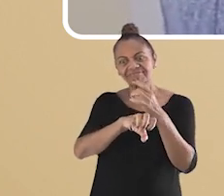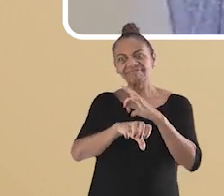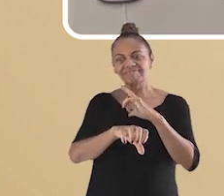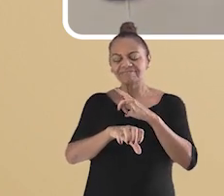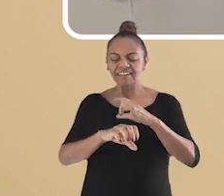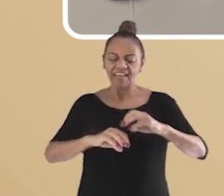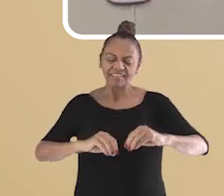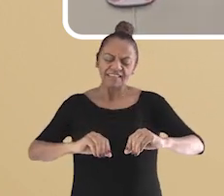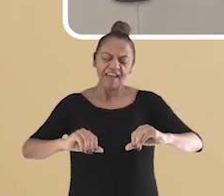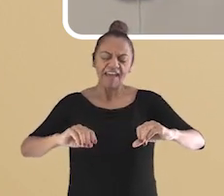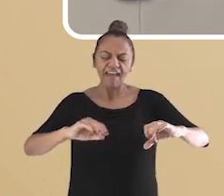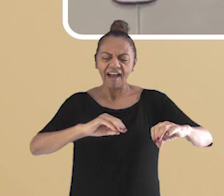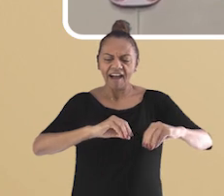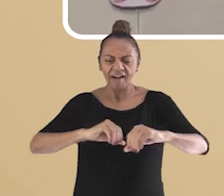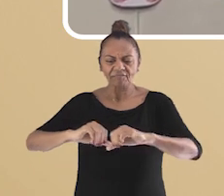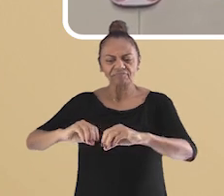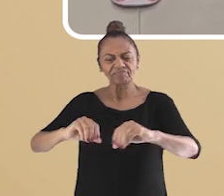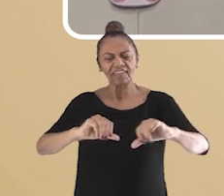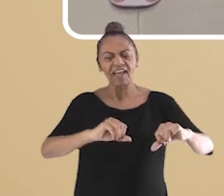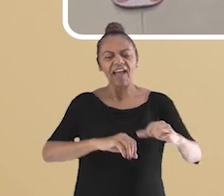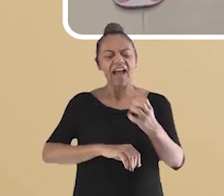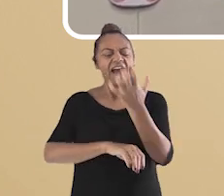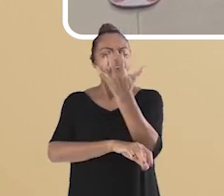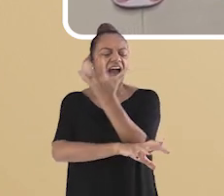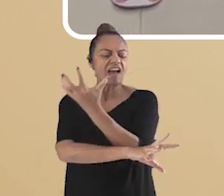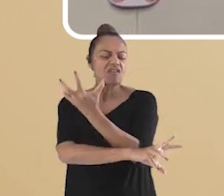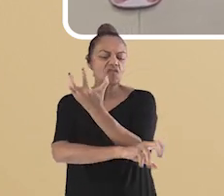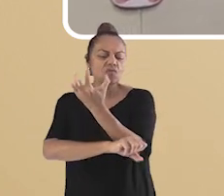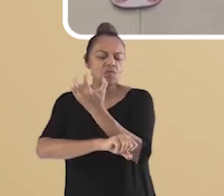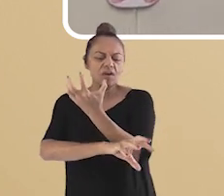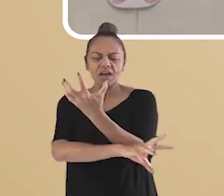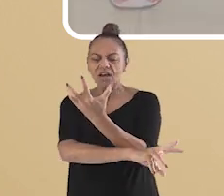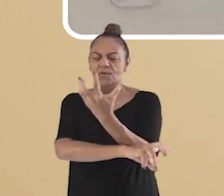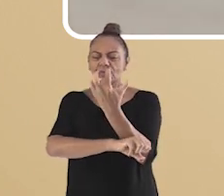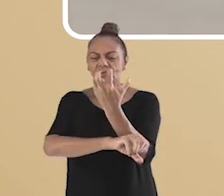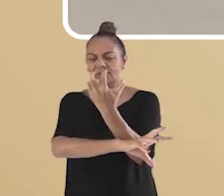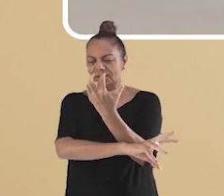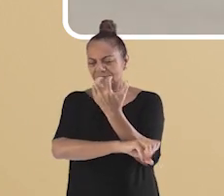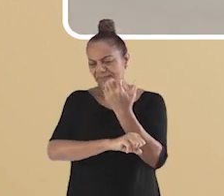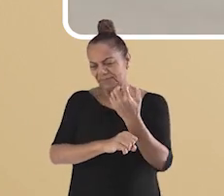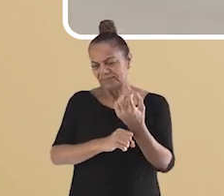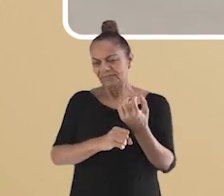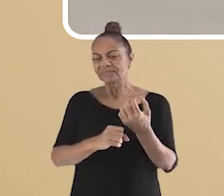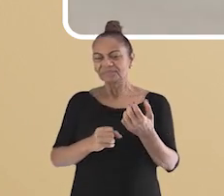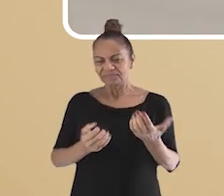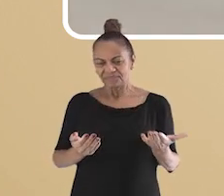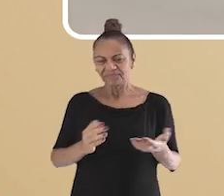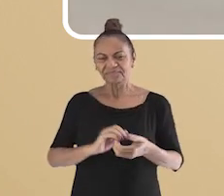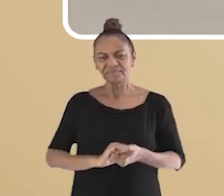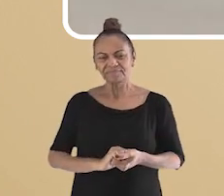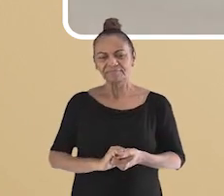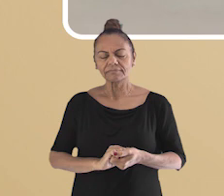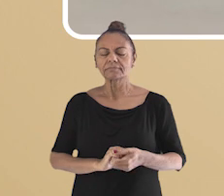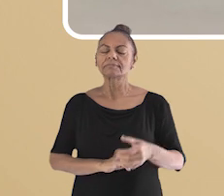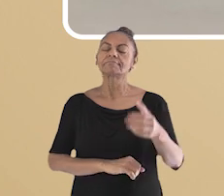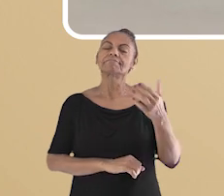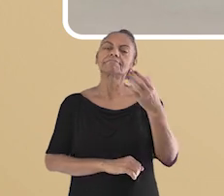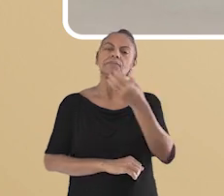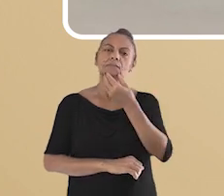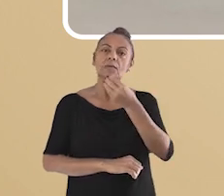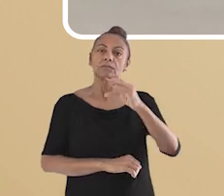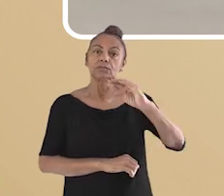de poros. Neles, as raízes pegam o ar e a água que precisam. Enquanto isso, Chico estava